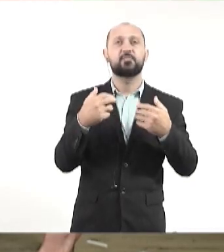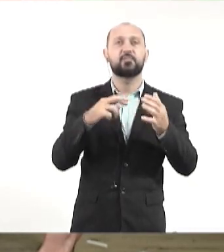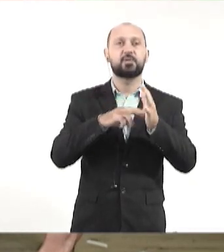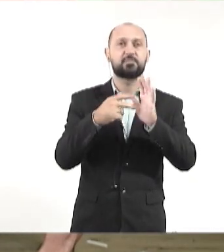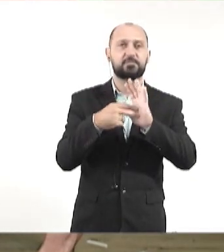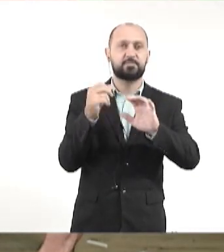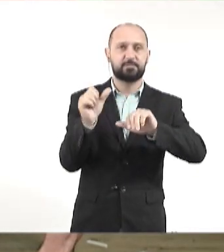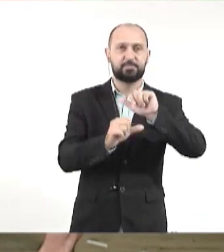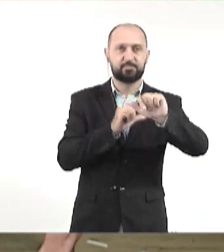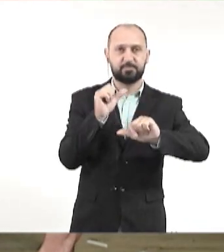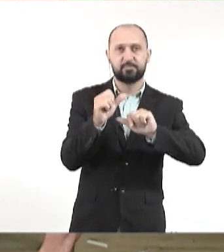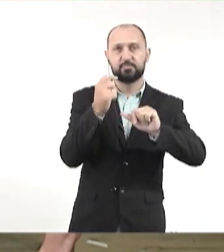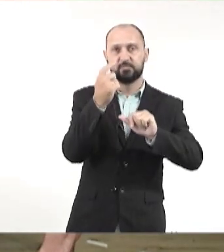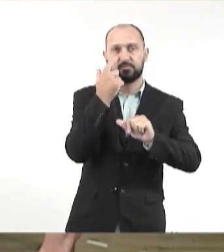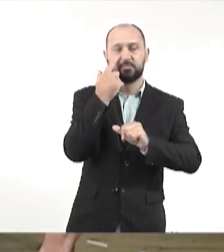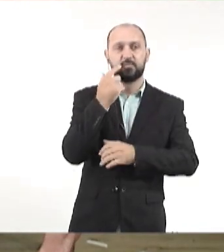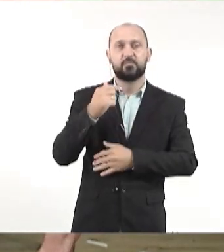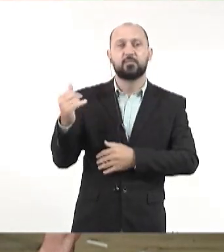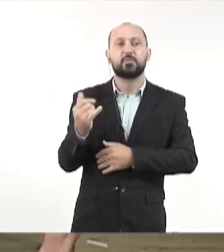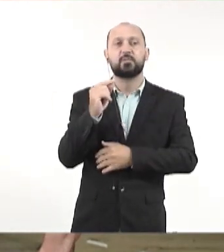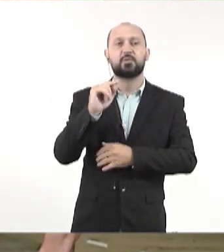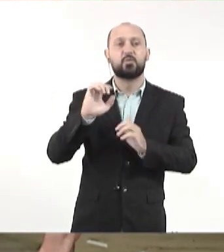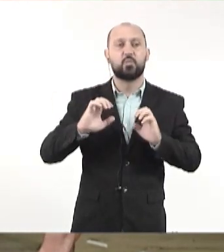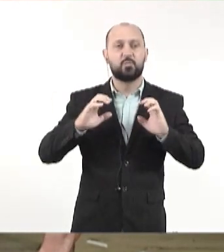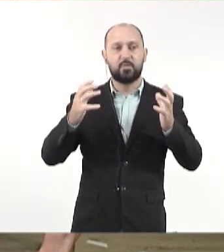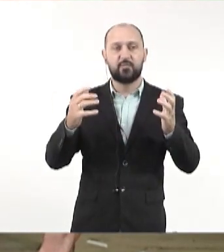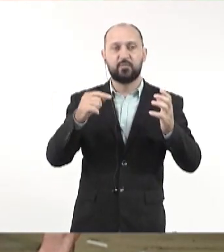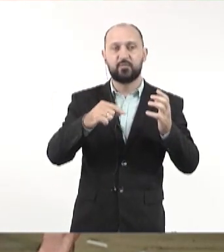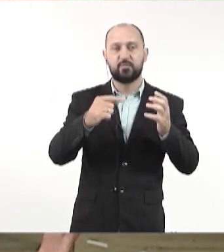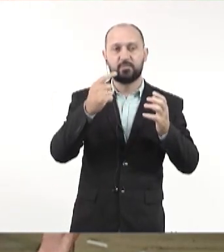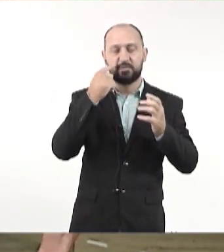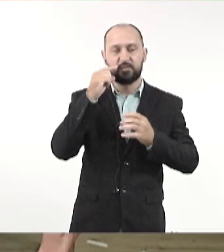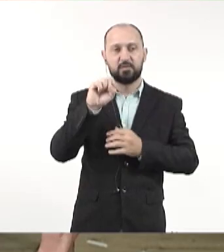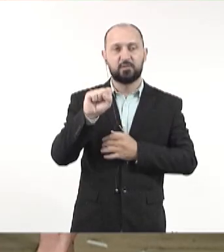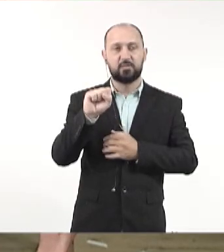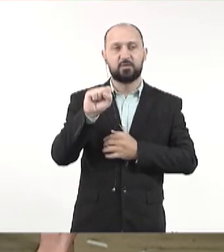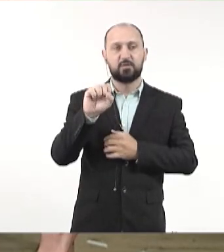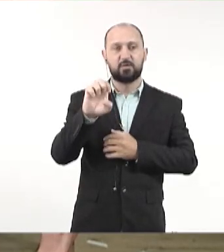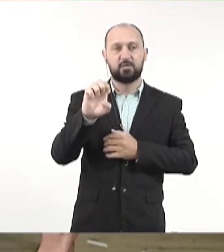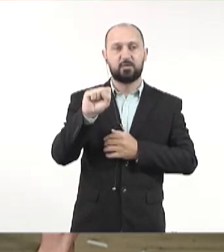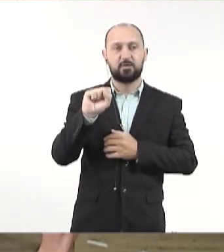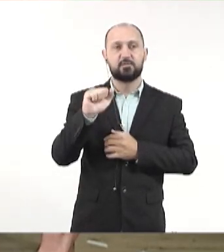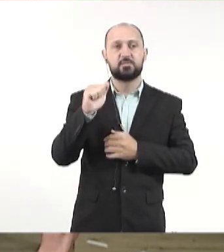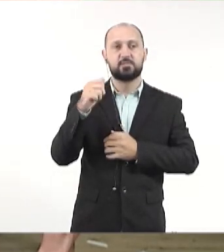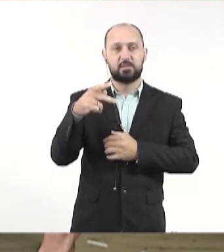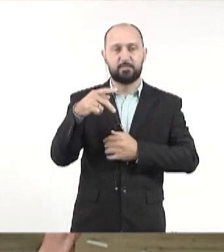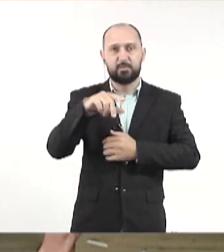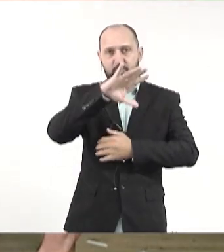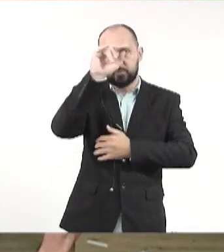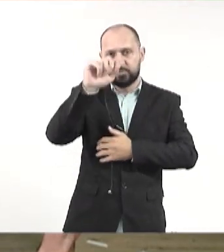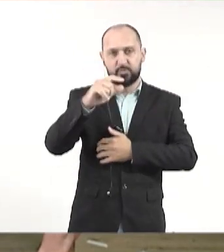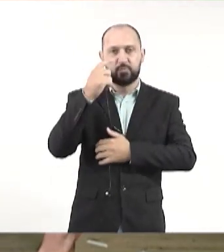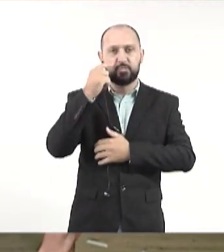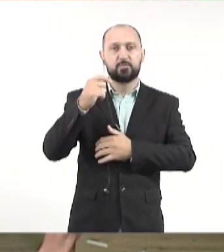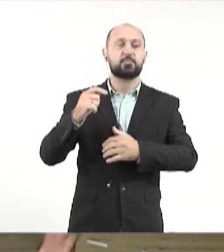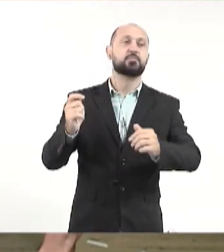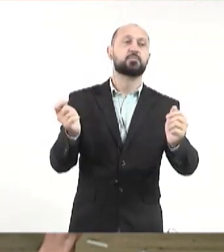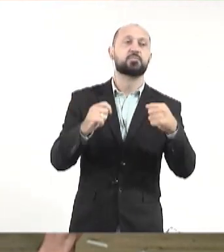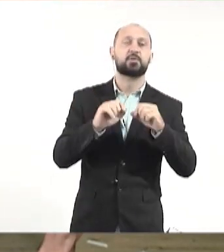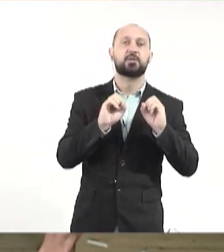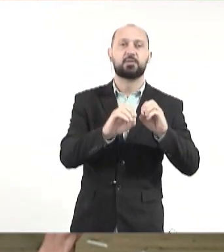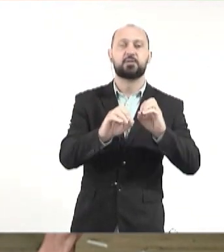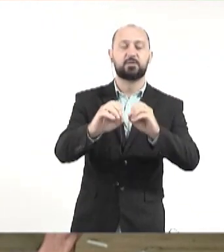sentido, dessas mudanças todas, o quão importante é eventos como esse que a Exato está promovendo agora aqui em Mato Grosso do Sul, no sentido de